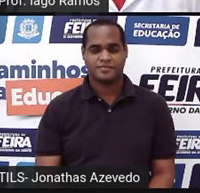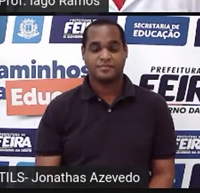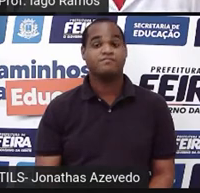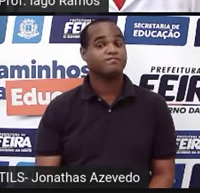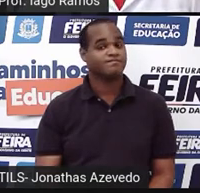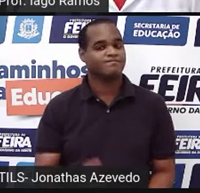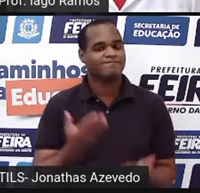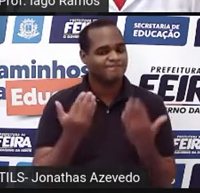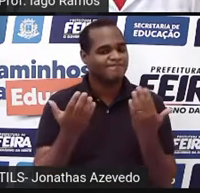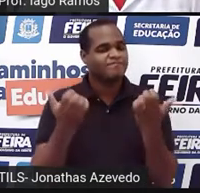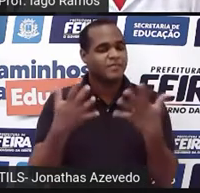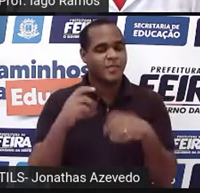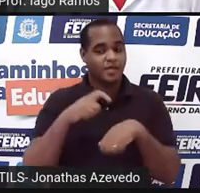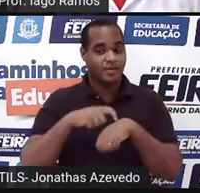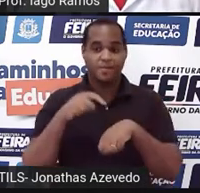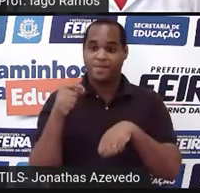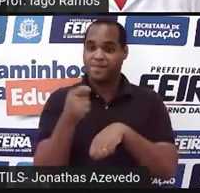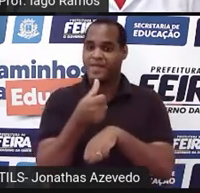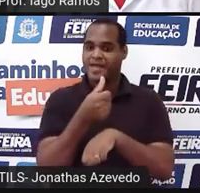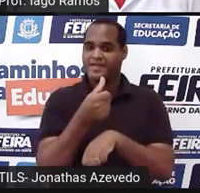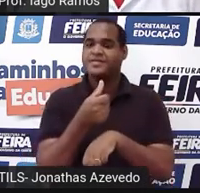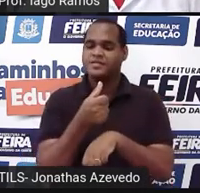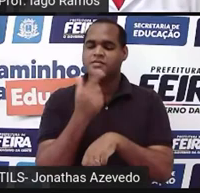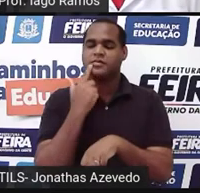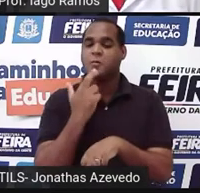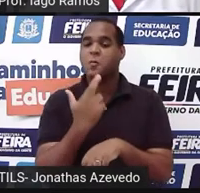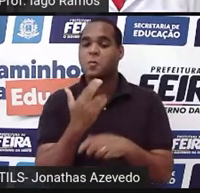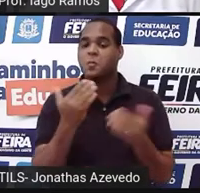Vamos lá, o tempo tá acabando. E aí, qual é o resultado?